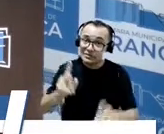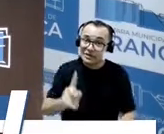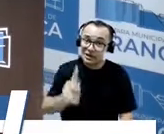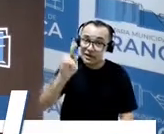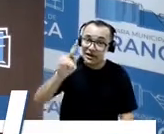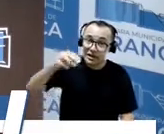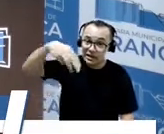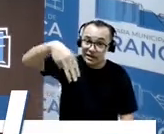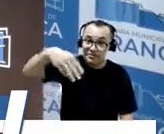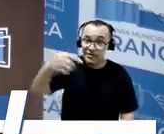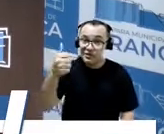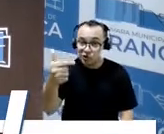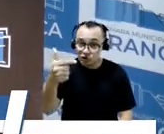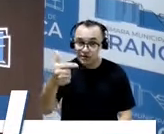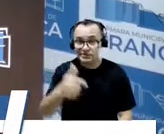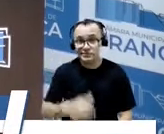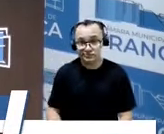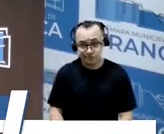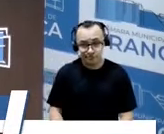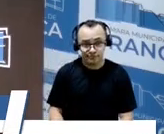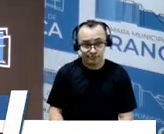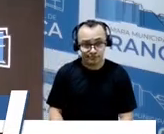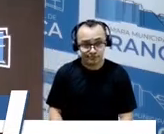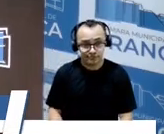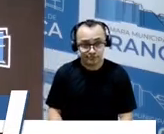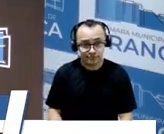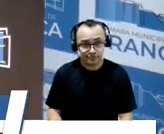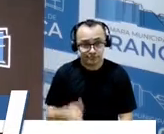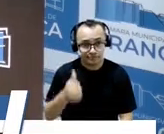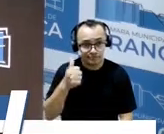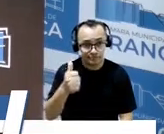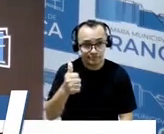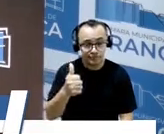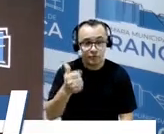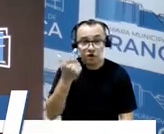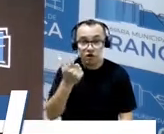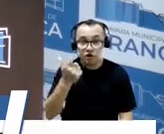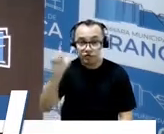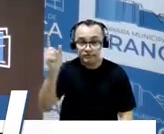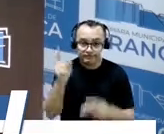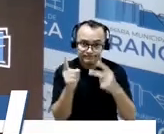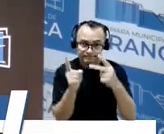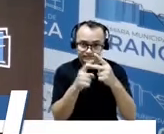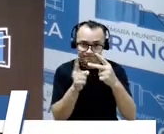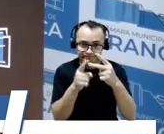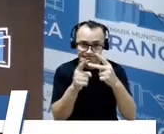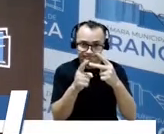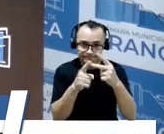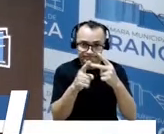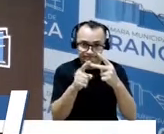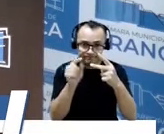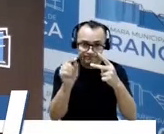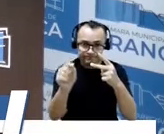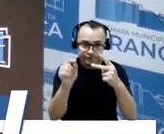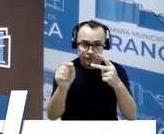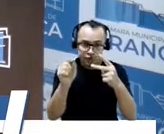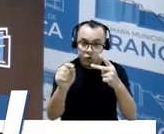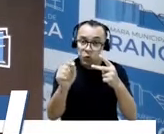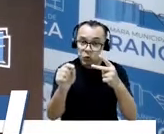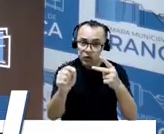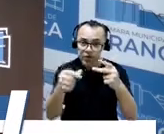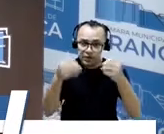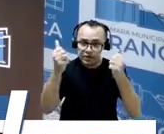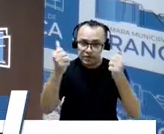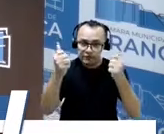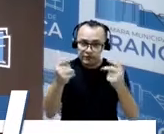rodovia João Traficante. E um segundo assunto que me traz à tribuna hoje, eu não poderia deixar de falar. Hoje,